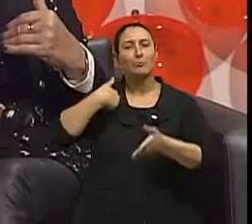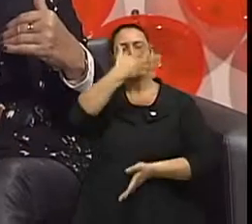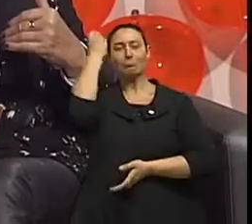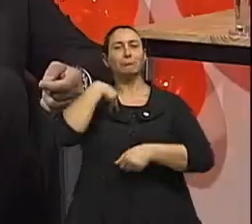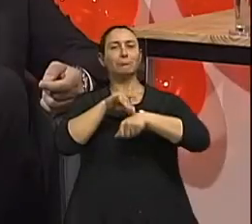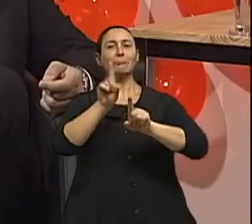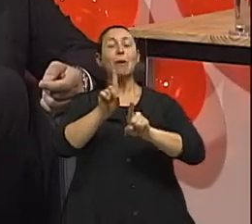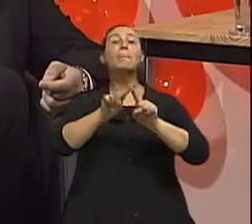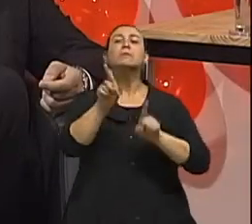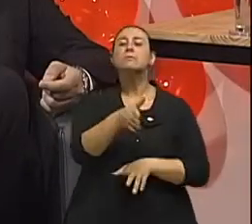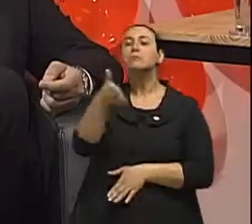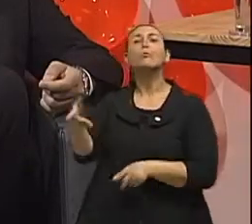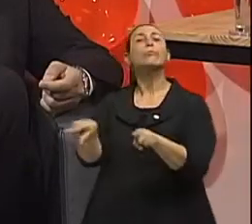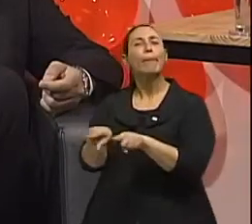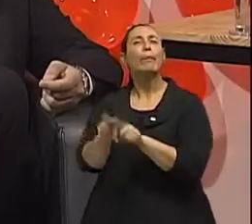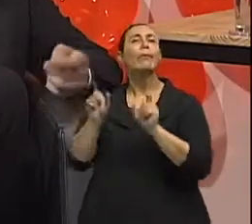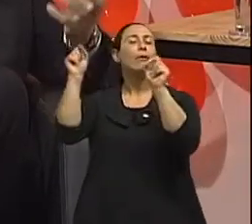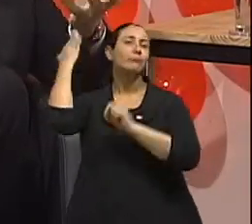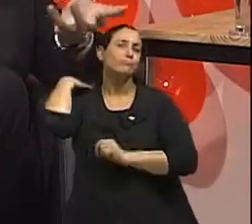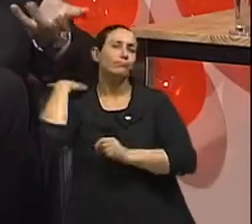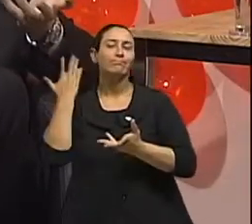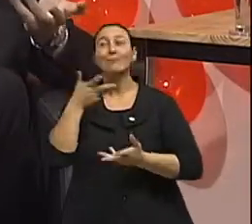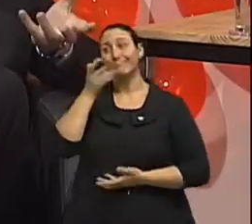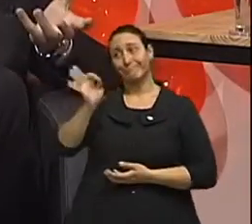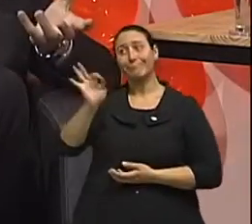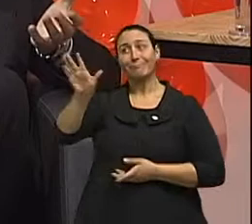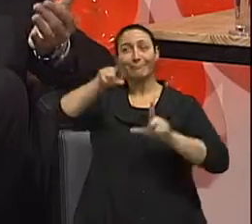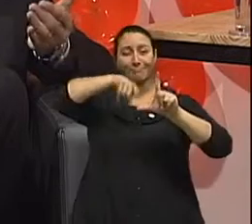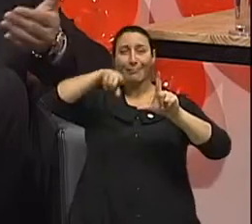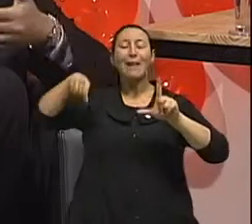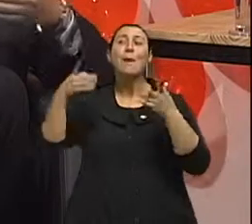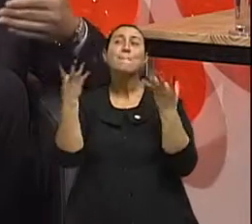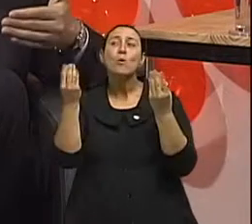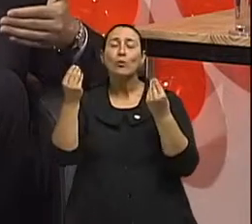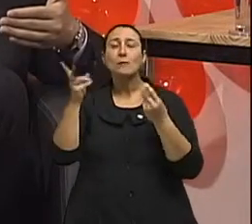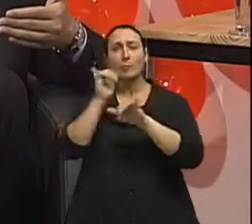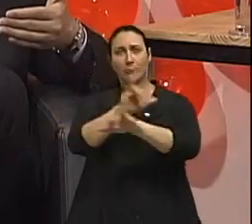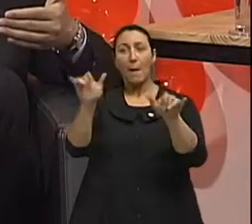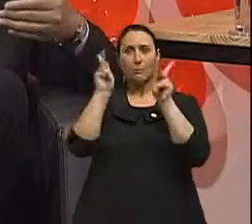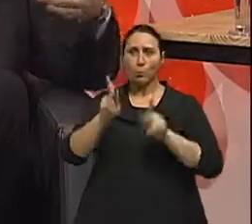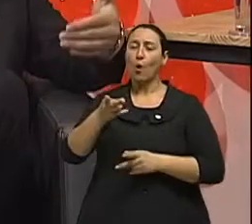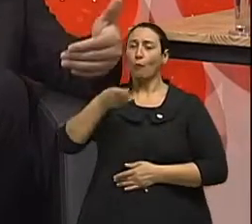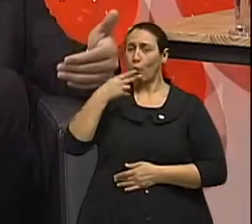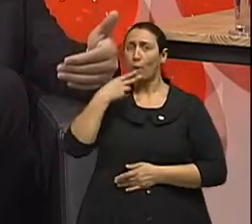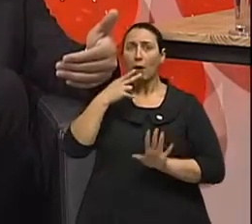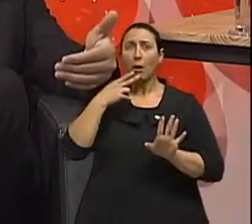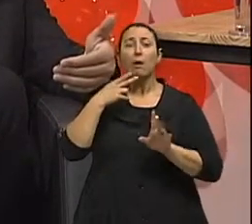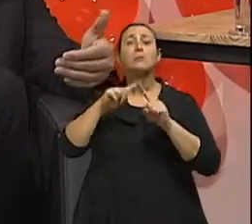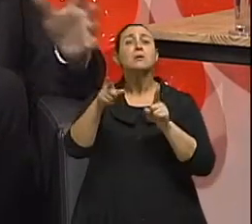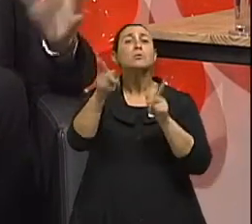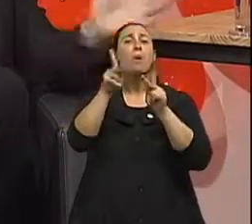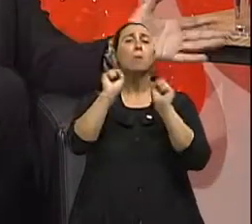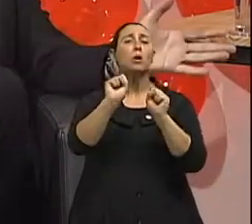alemão do lado? Na verdade, a estatística, ela tem um viés, ela tem um vício de linguagem. Ora, se a pessoa fuma, talvez ela morra antes de ter